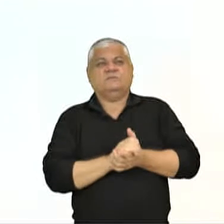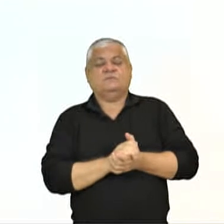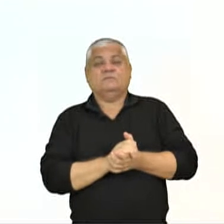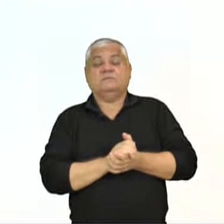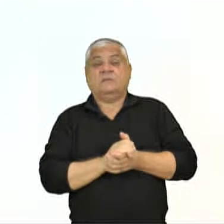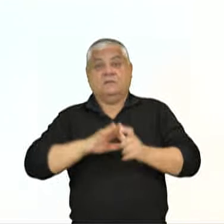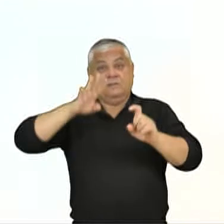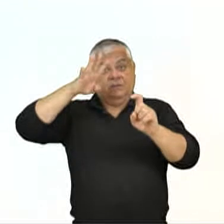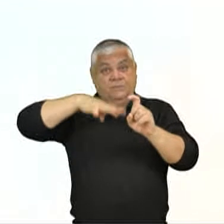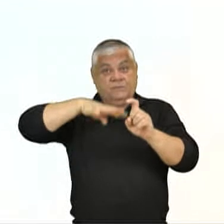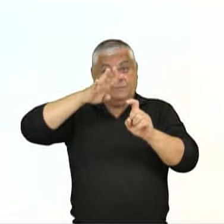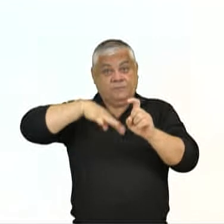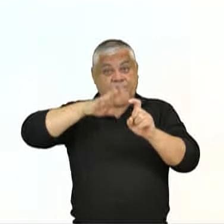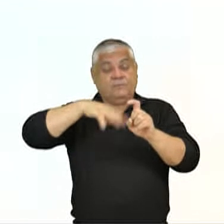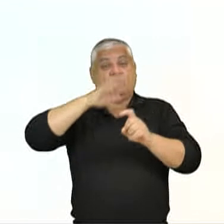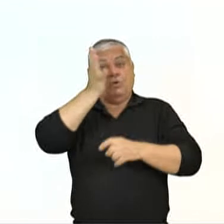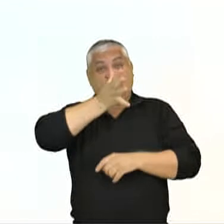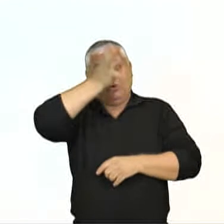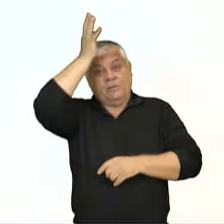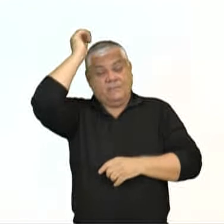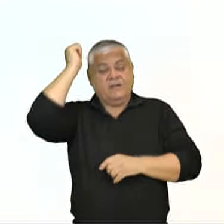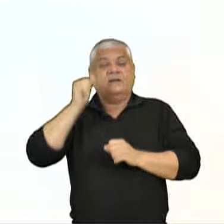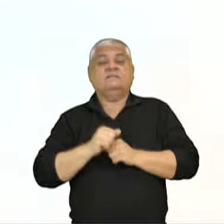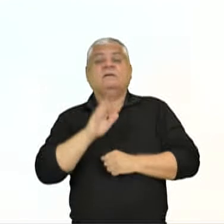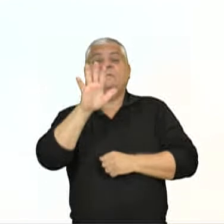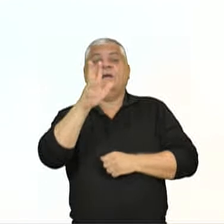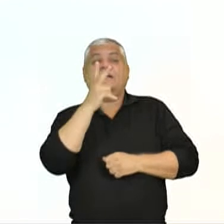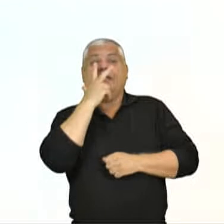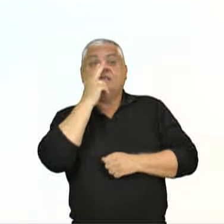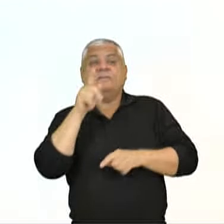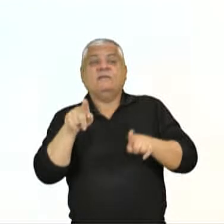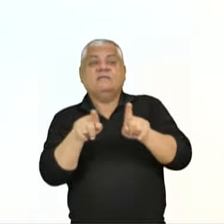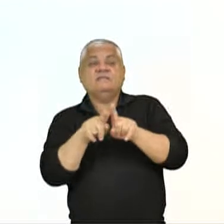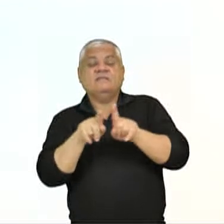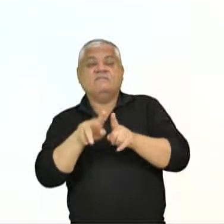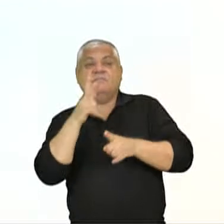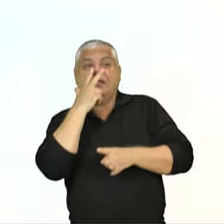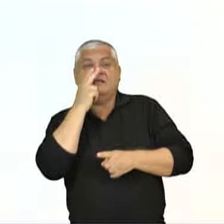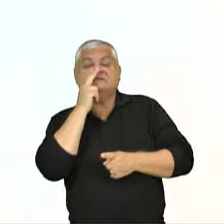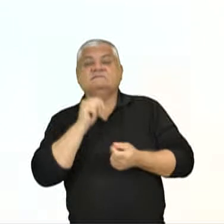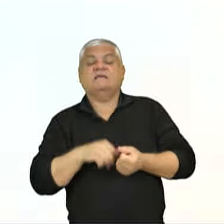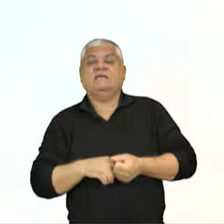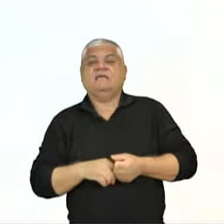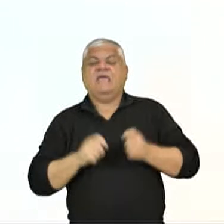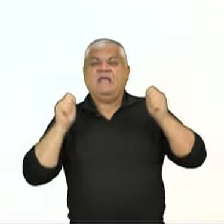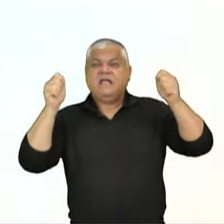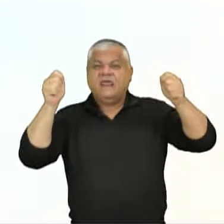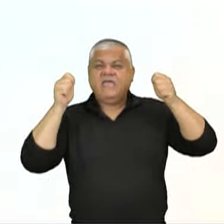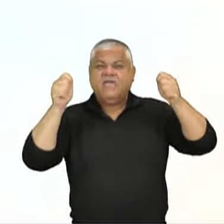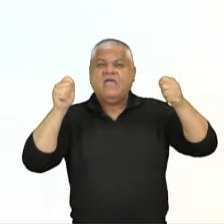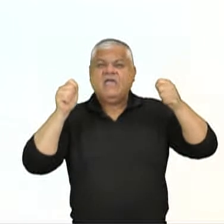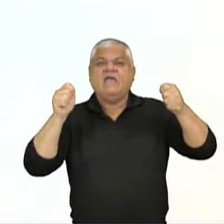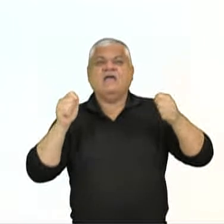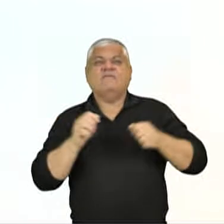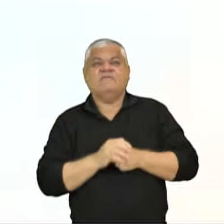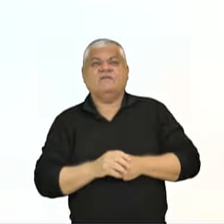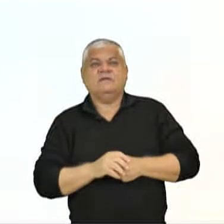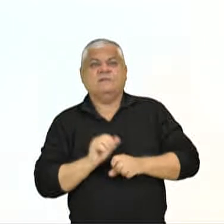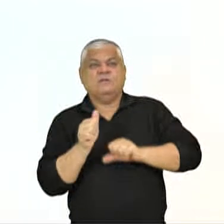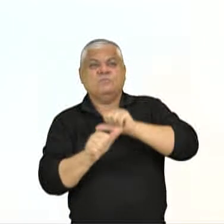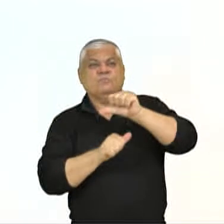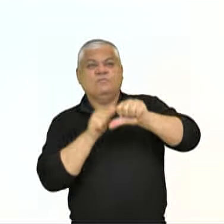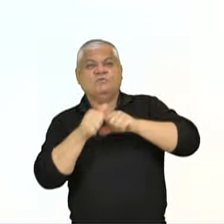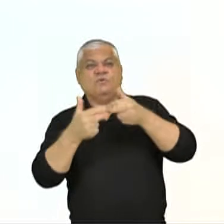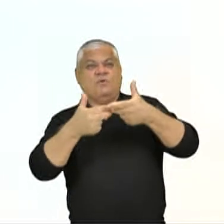Homenagia vitórias militares romanas. Só que teve um período de greve dos artistas. Elementos tirados de outros arcos e reutilizados.